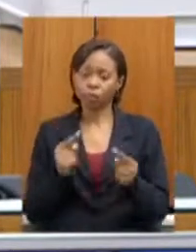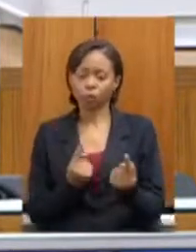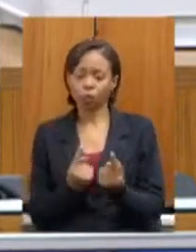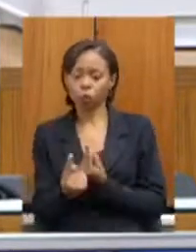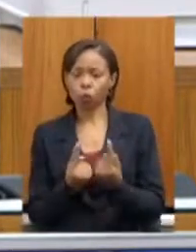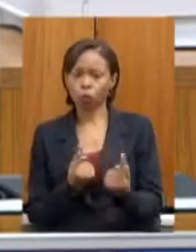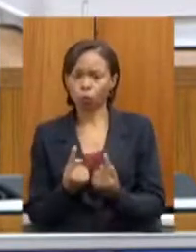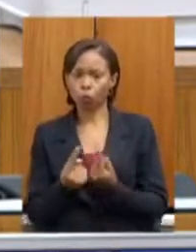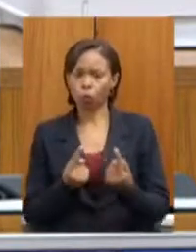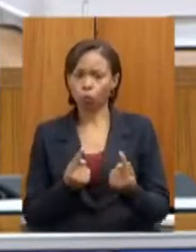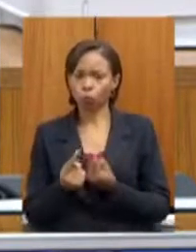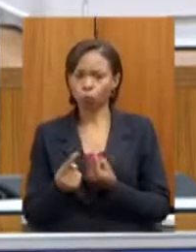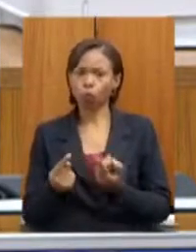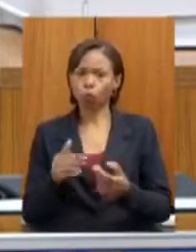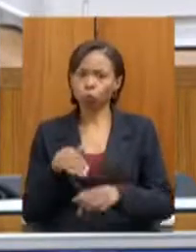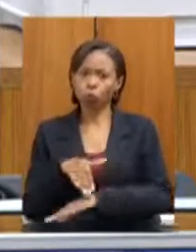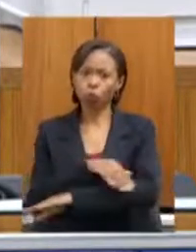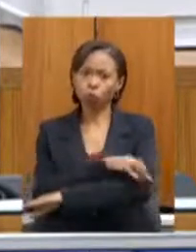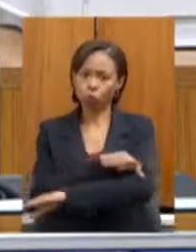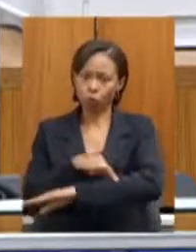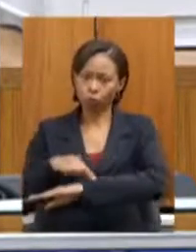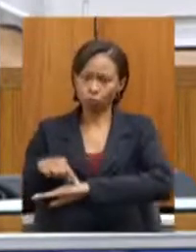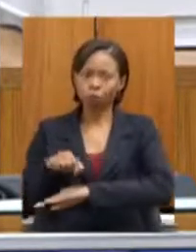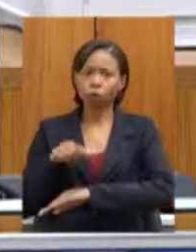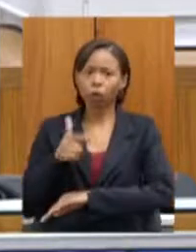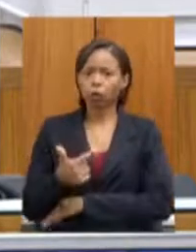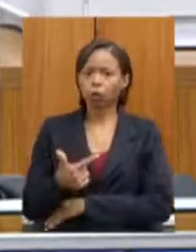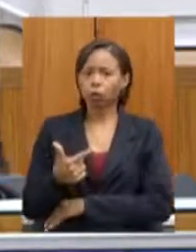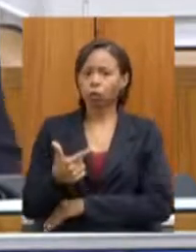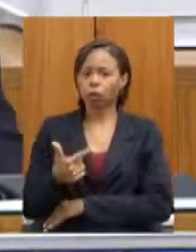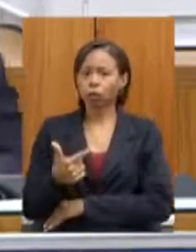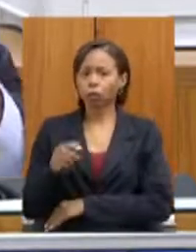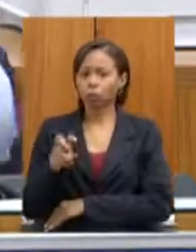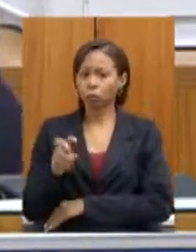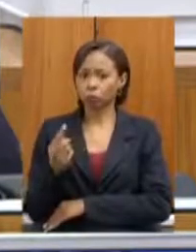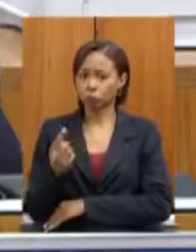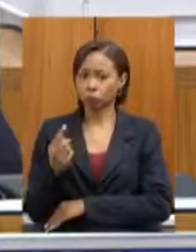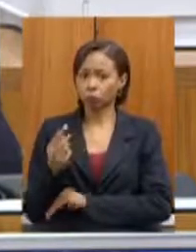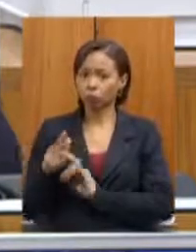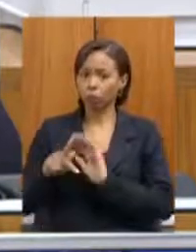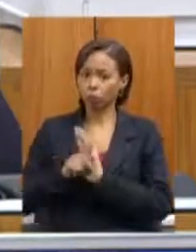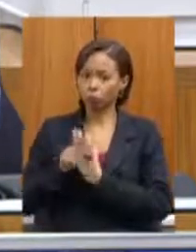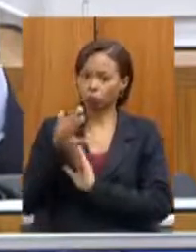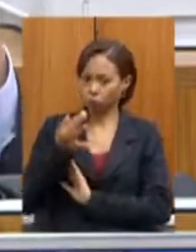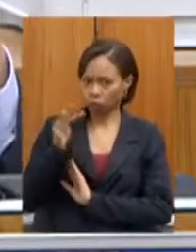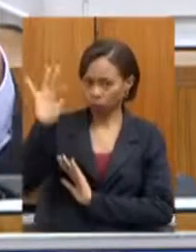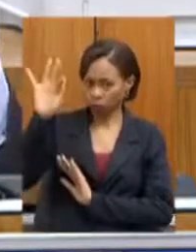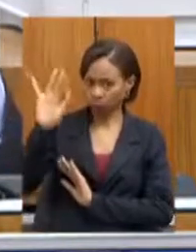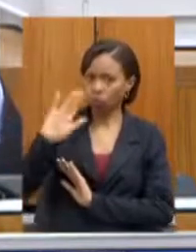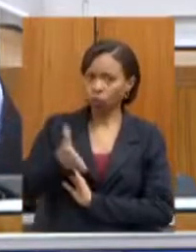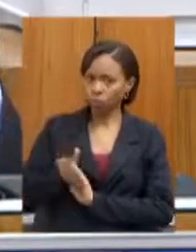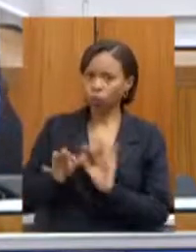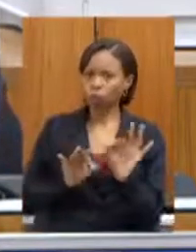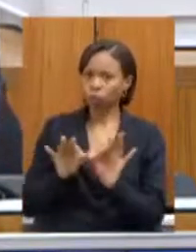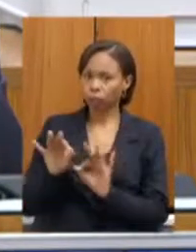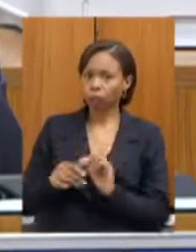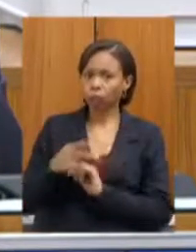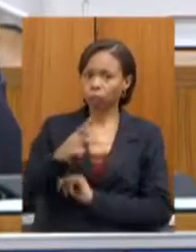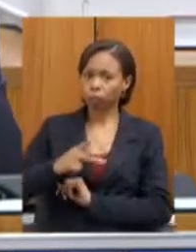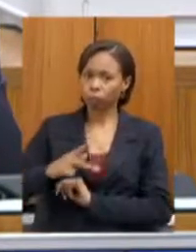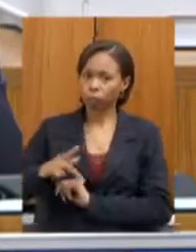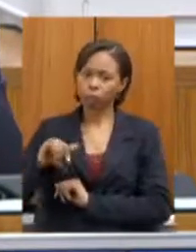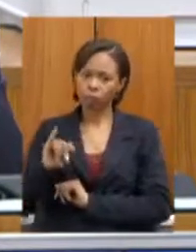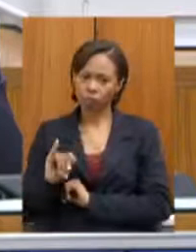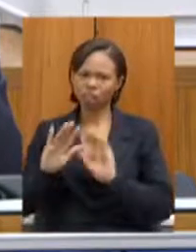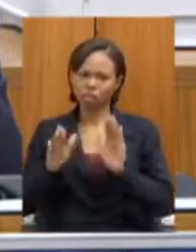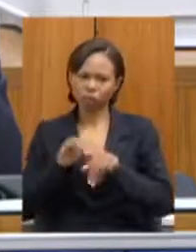então a 2.5.1 que é federal ela está no planejamento do PPI já conversamos com o